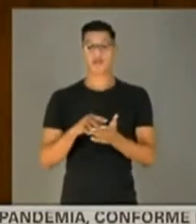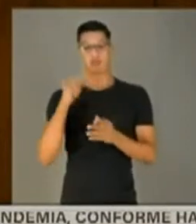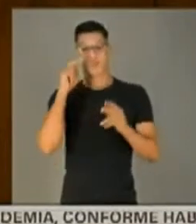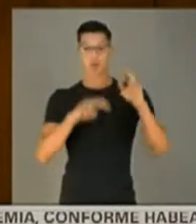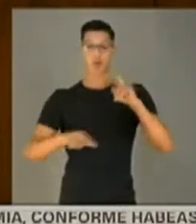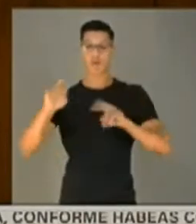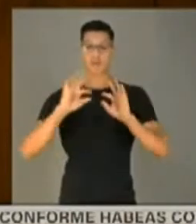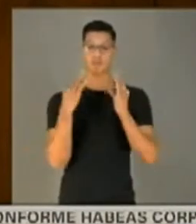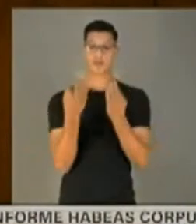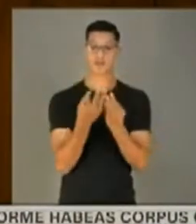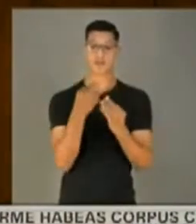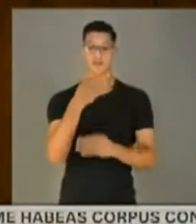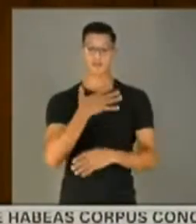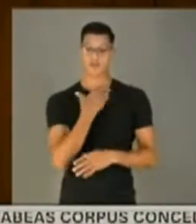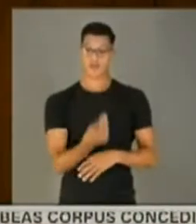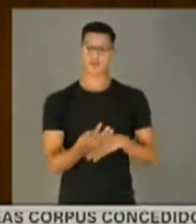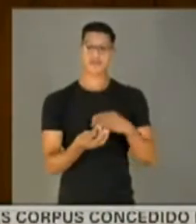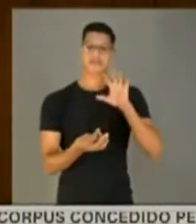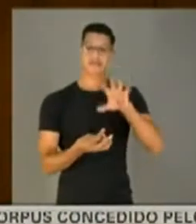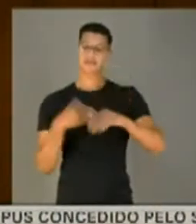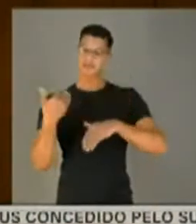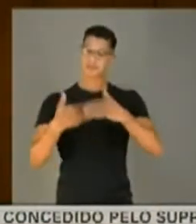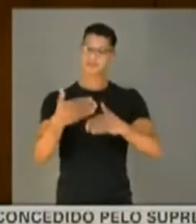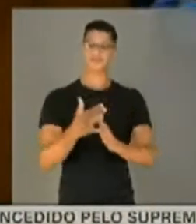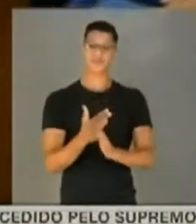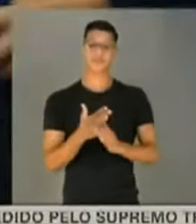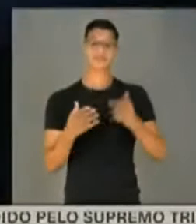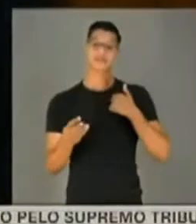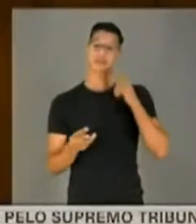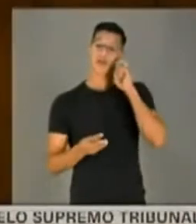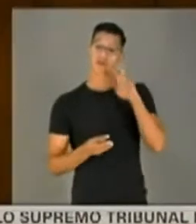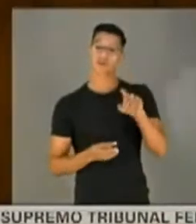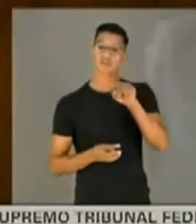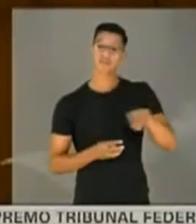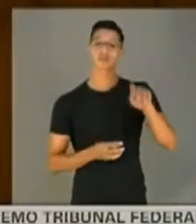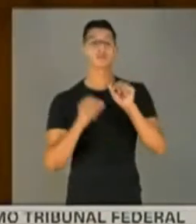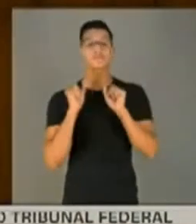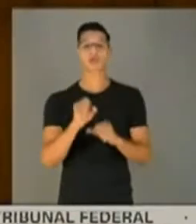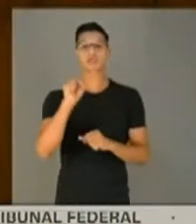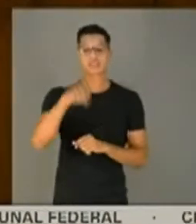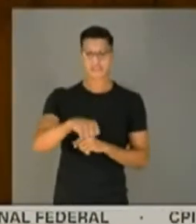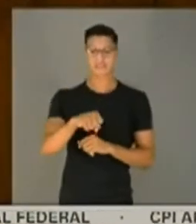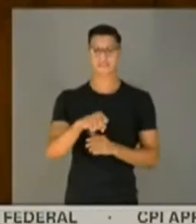olhando para a sua família, para os seus filhos e assim sucessivamente. Então, eu vejo que o senhor pode, sim,